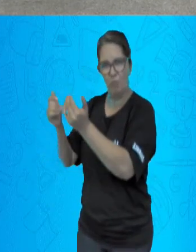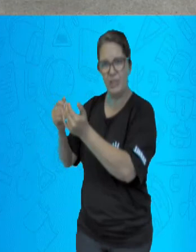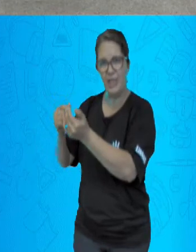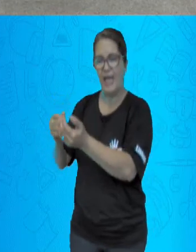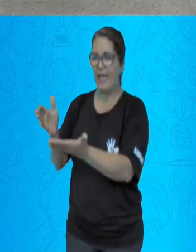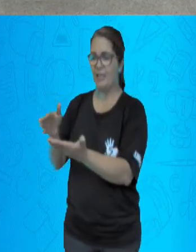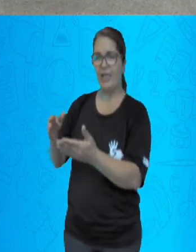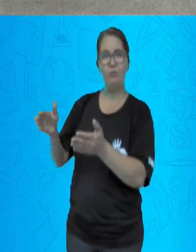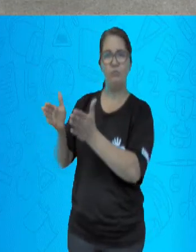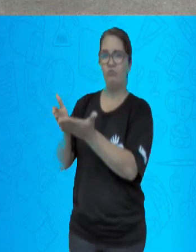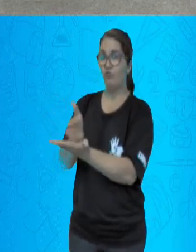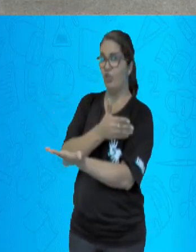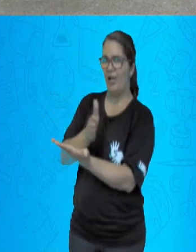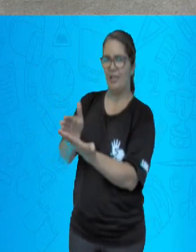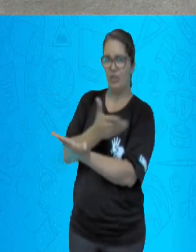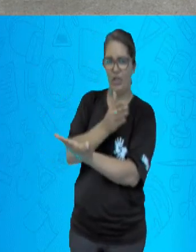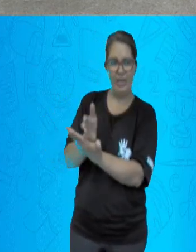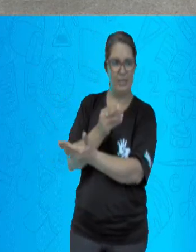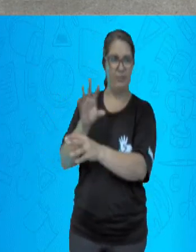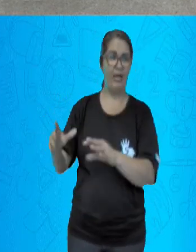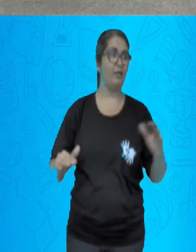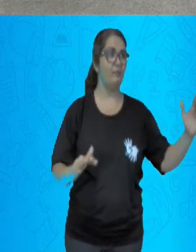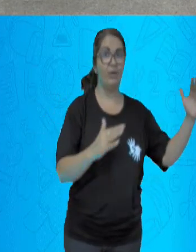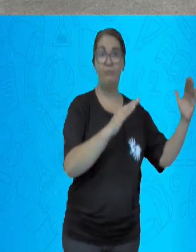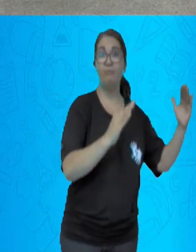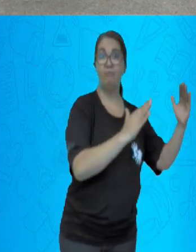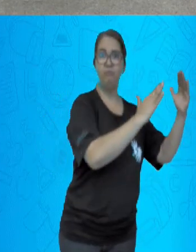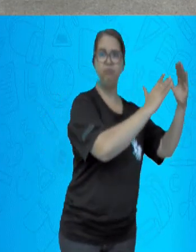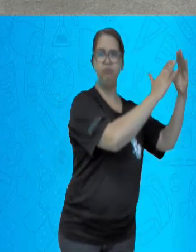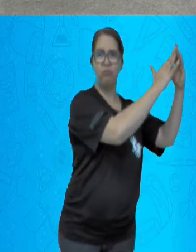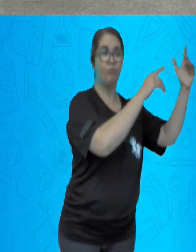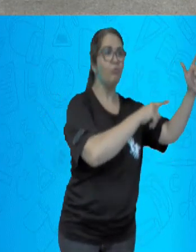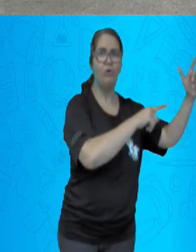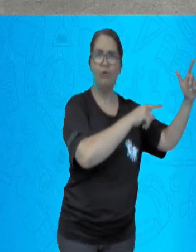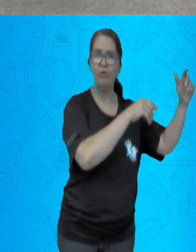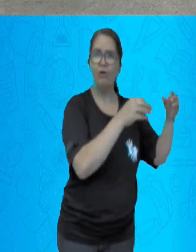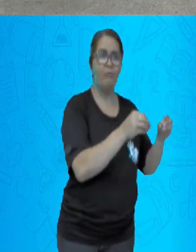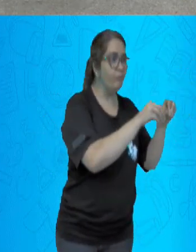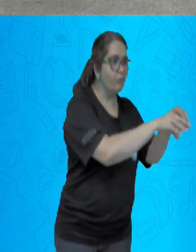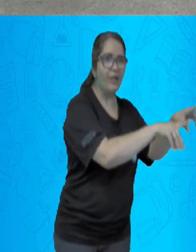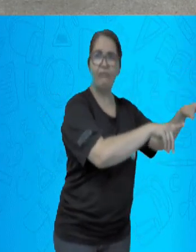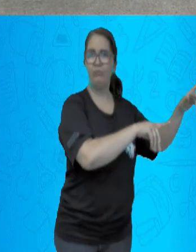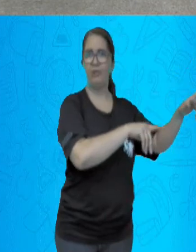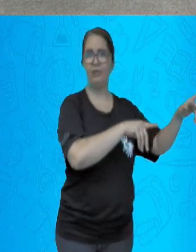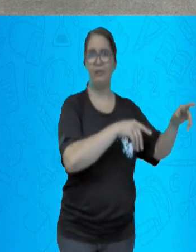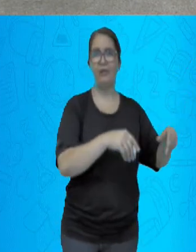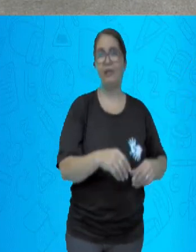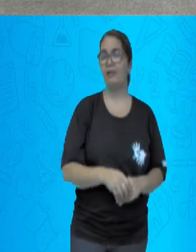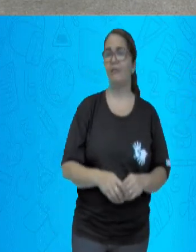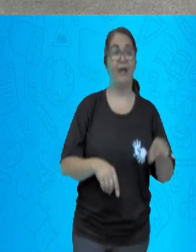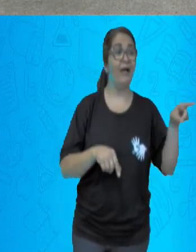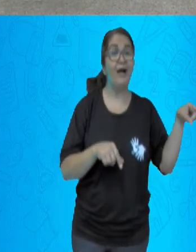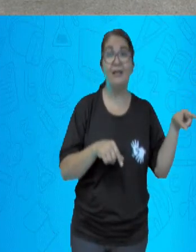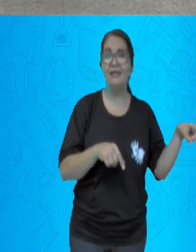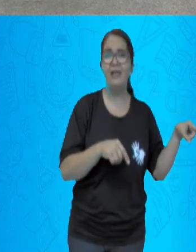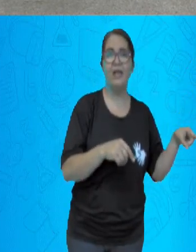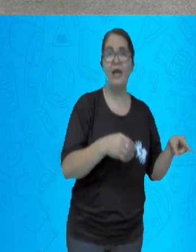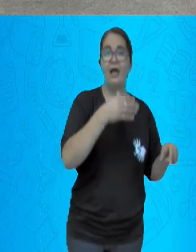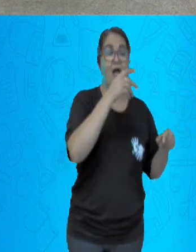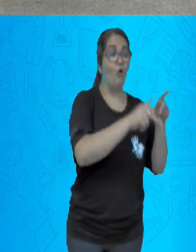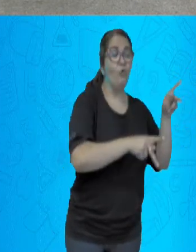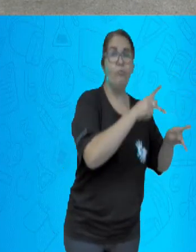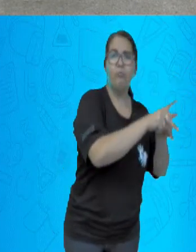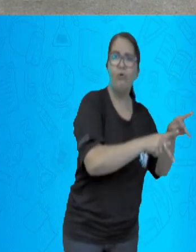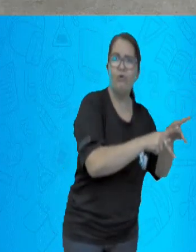agravava cada vez mais as suas condições de vida e não lhes oferecia nenhum tipo de assistência. A